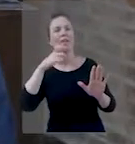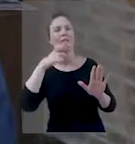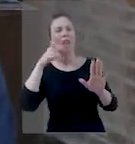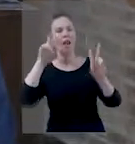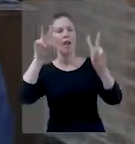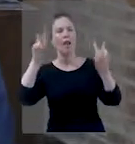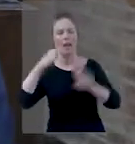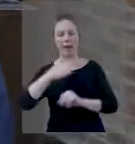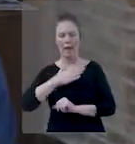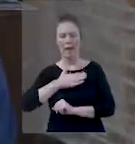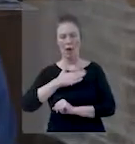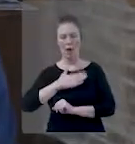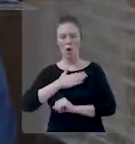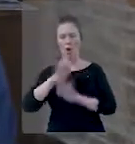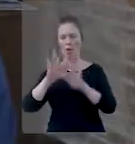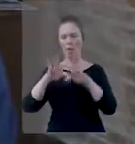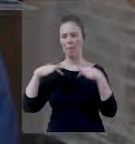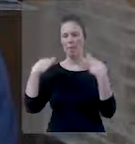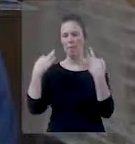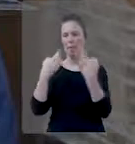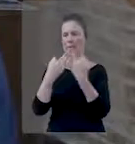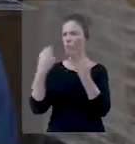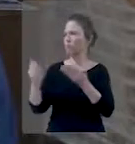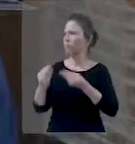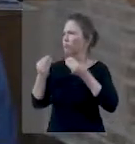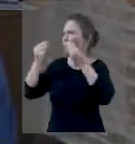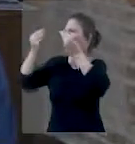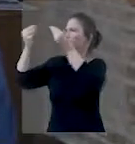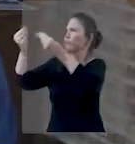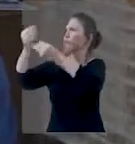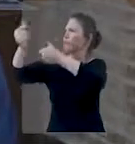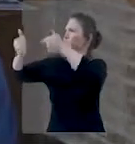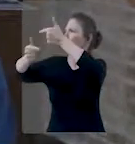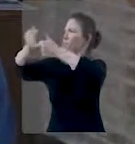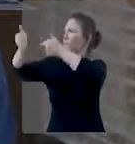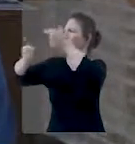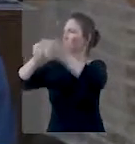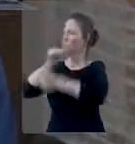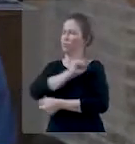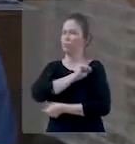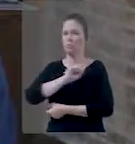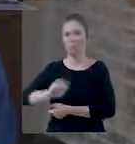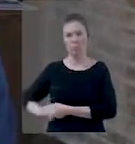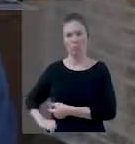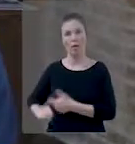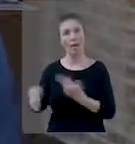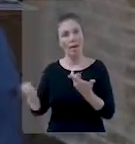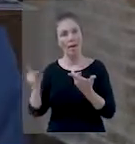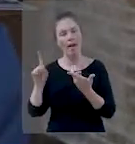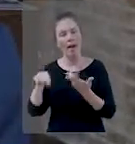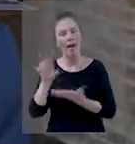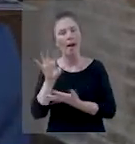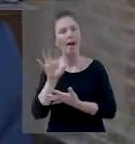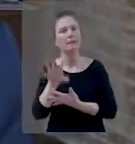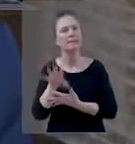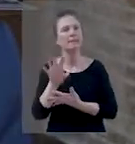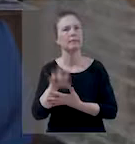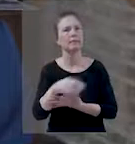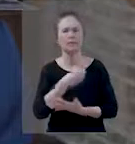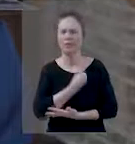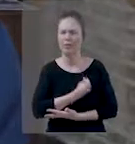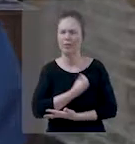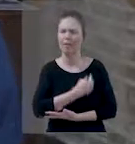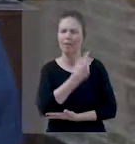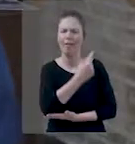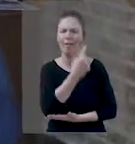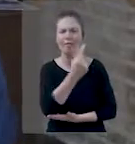a minha casa, ou a minha família, serviremos ao Senhor. E esse é o propósito que nós queremos que seja bem